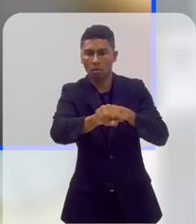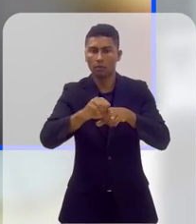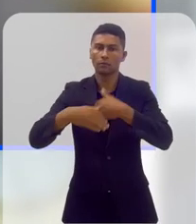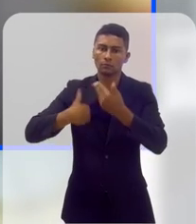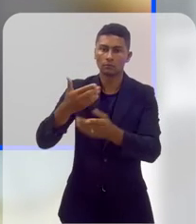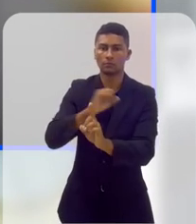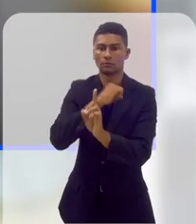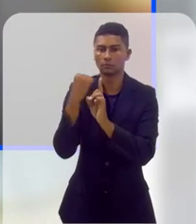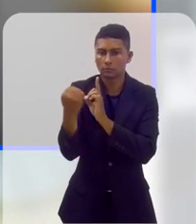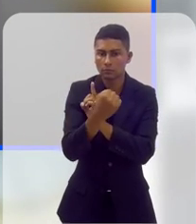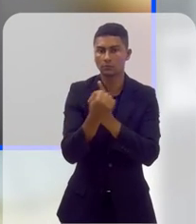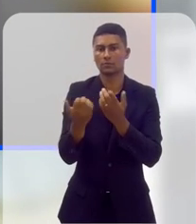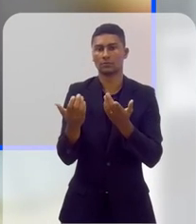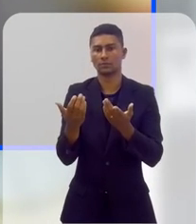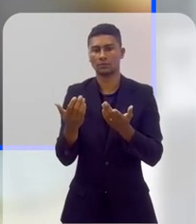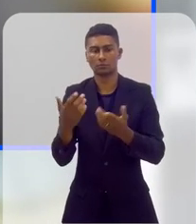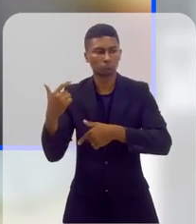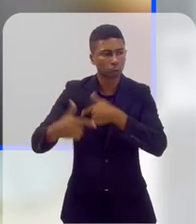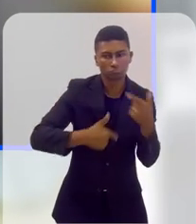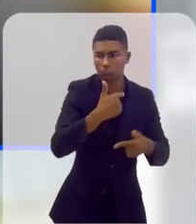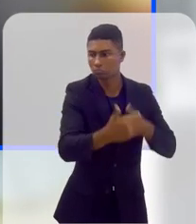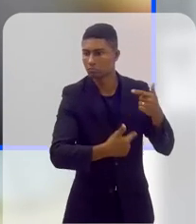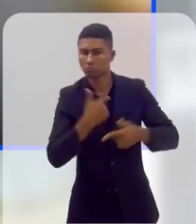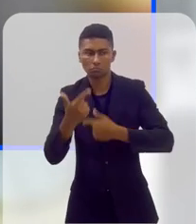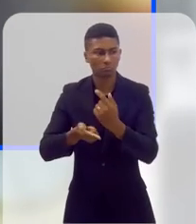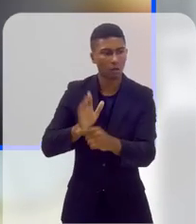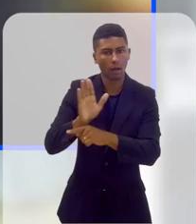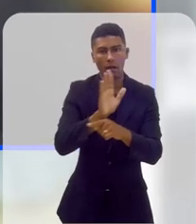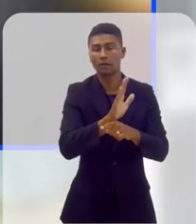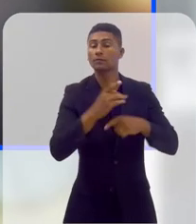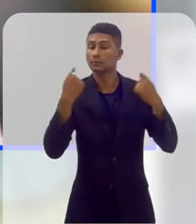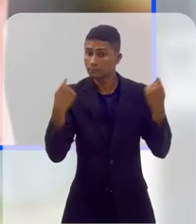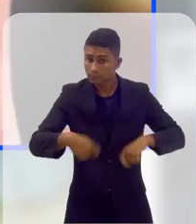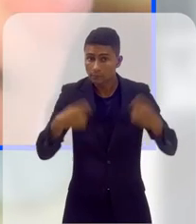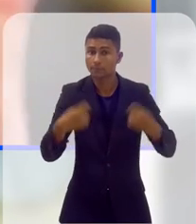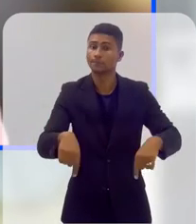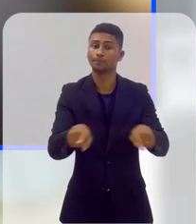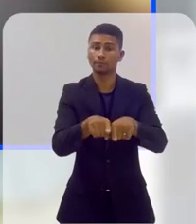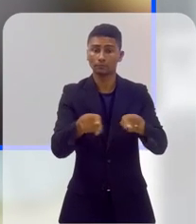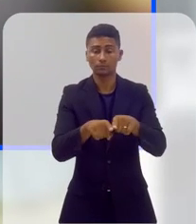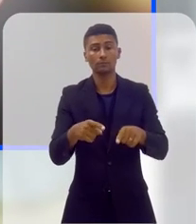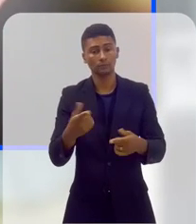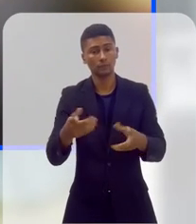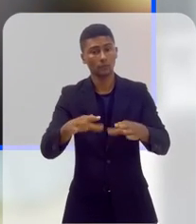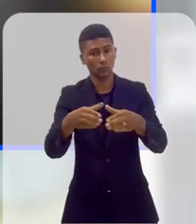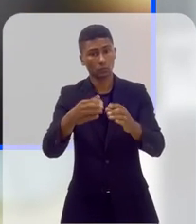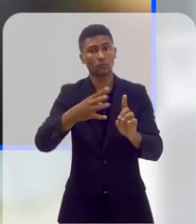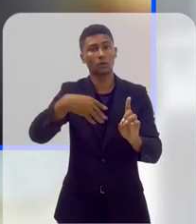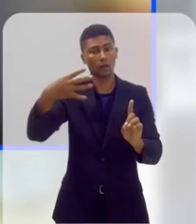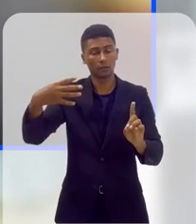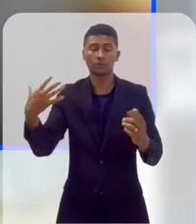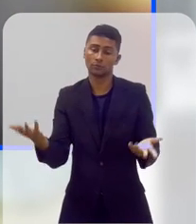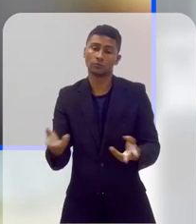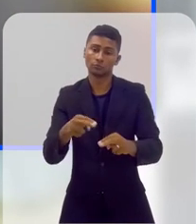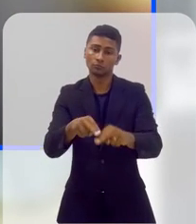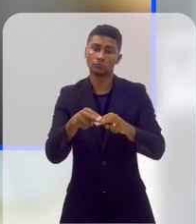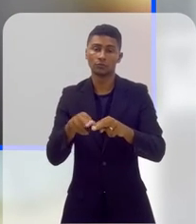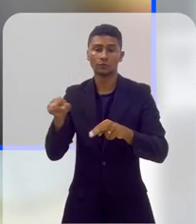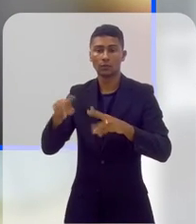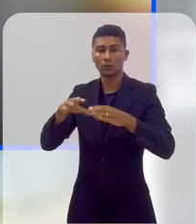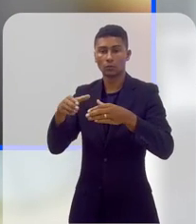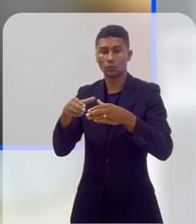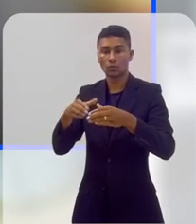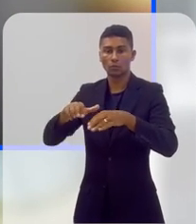do Grupo Diversidade Niterói, mas também com esses olhares críticos, de perceber, olha esse exemplo, olha essa situação. Então, os nossos